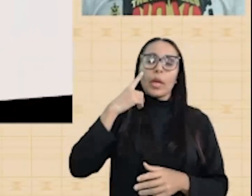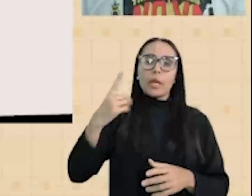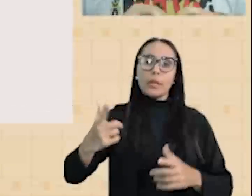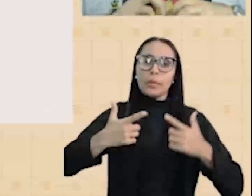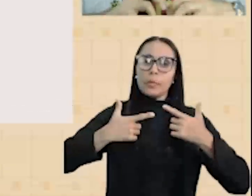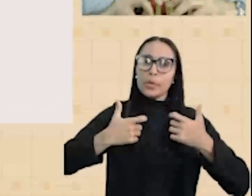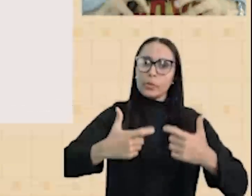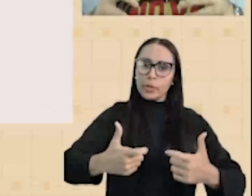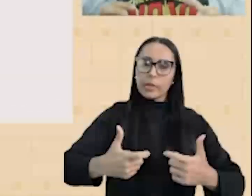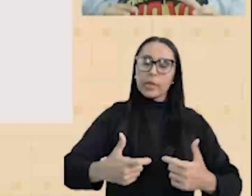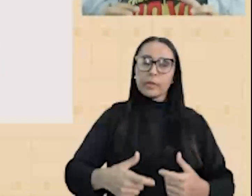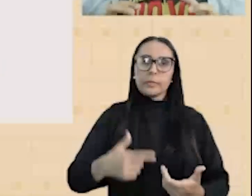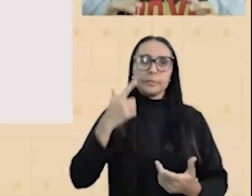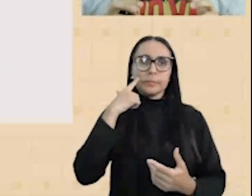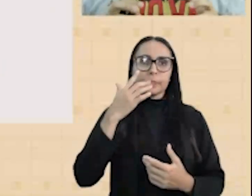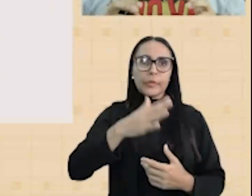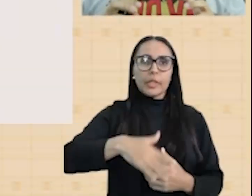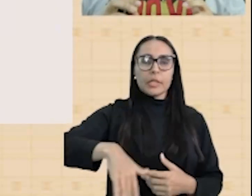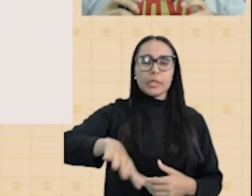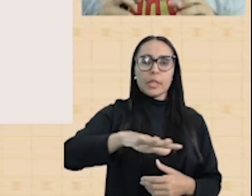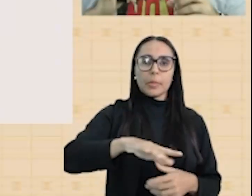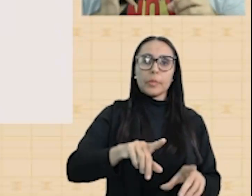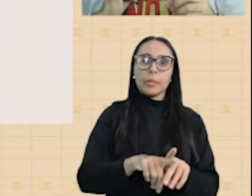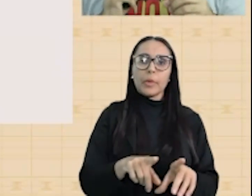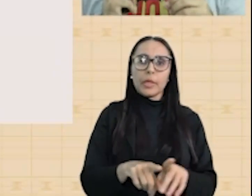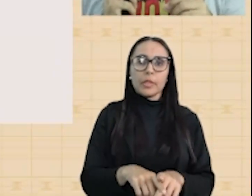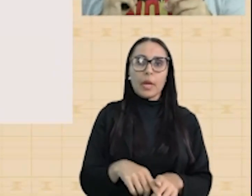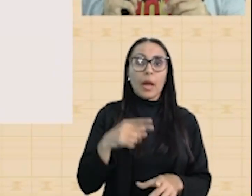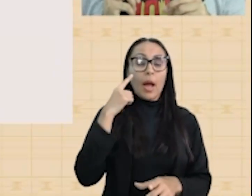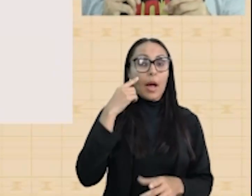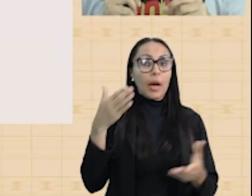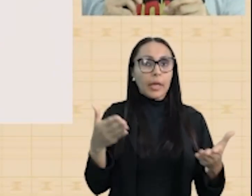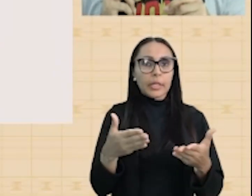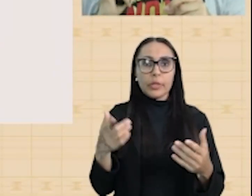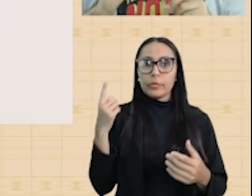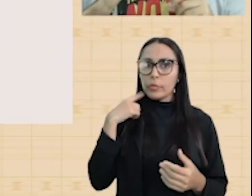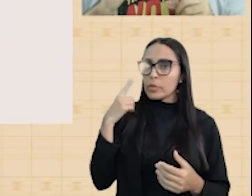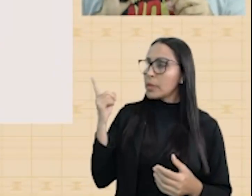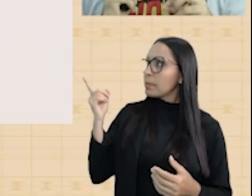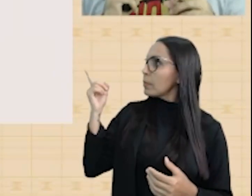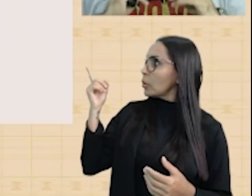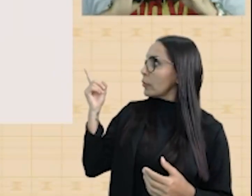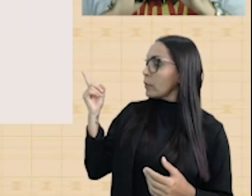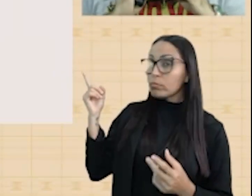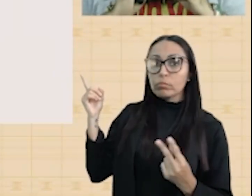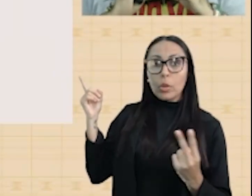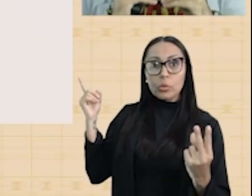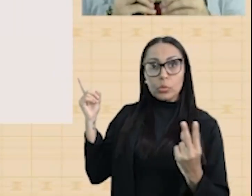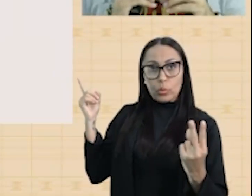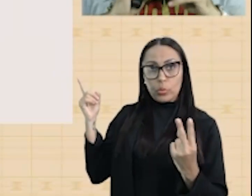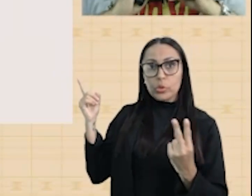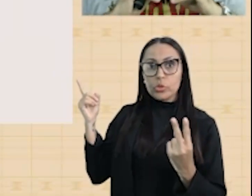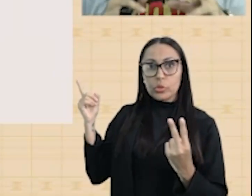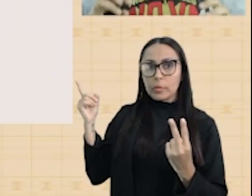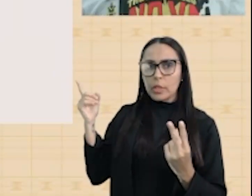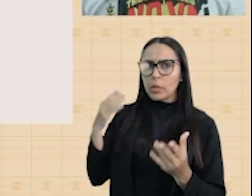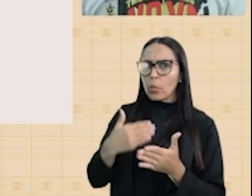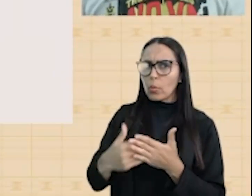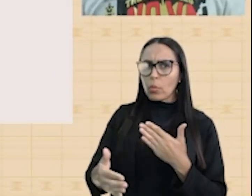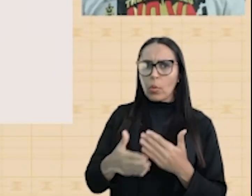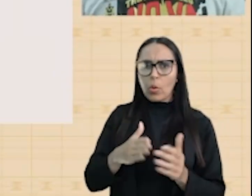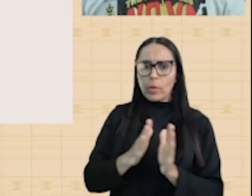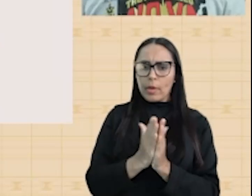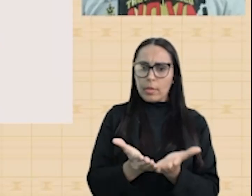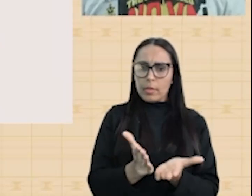guerras. E entre esses antecedentes, aqui do lado você pode ver dois que estão presentes em qualquer